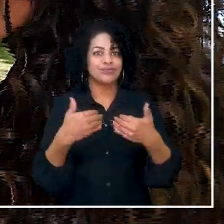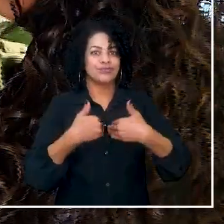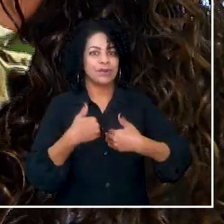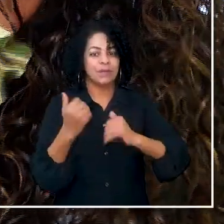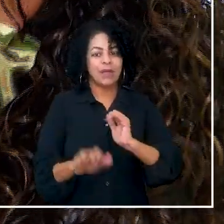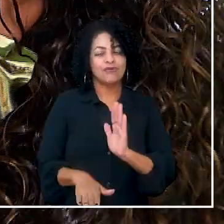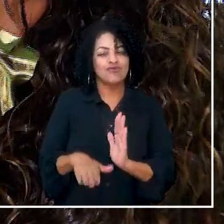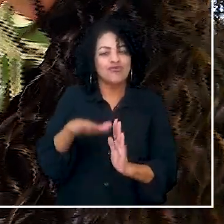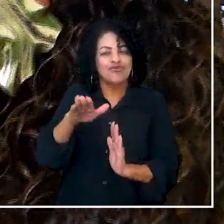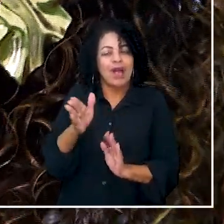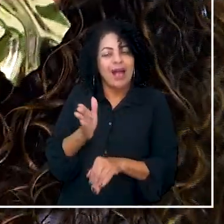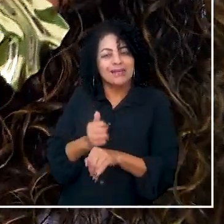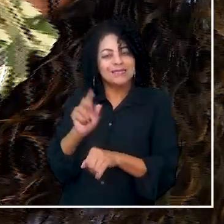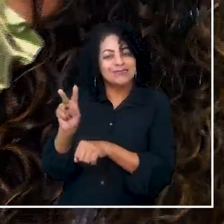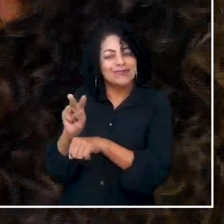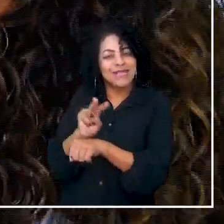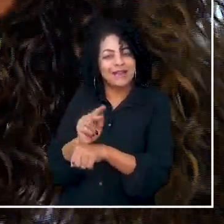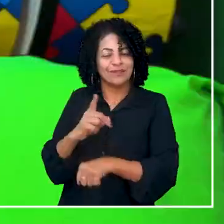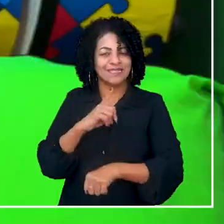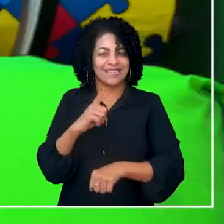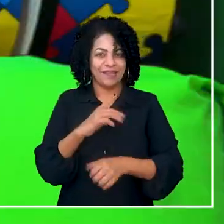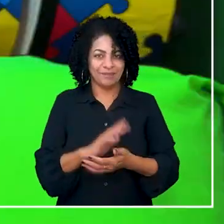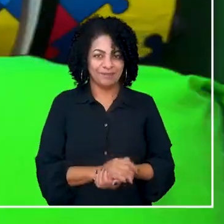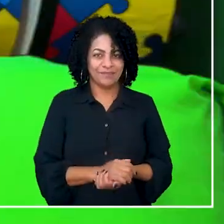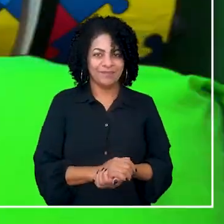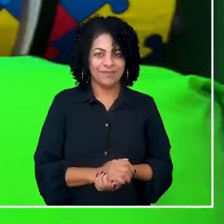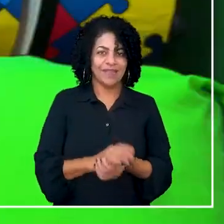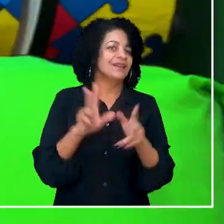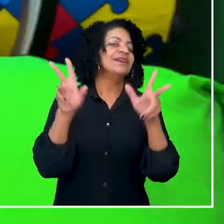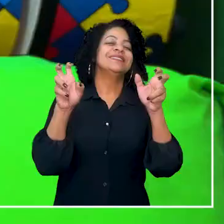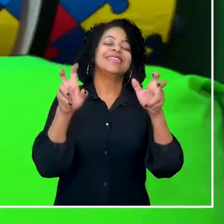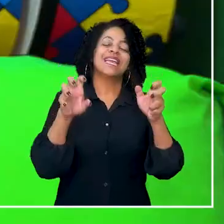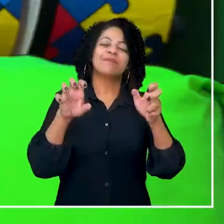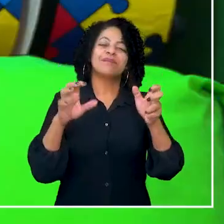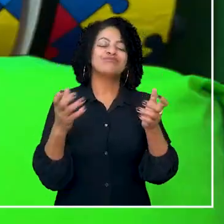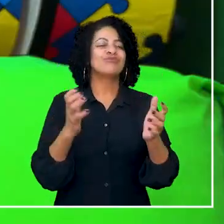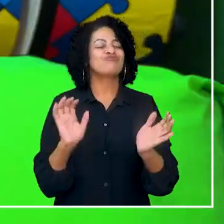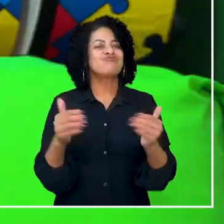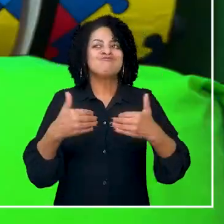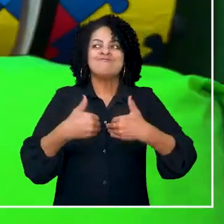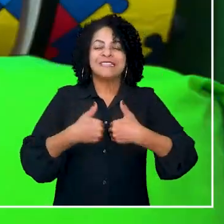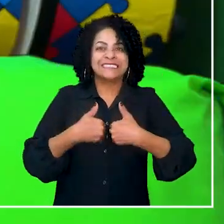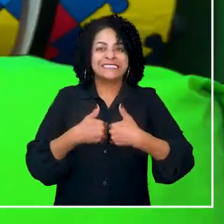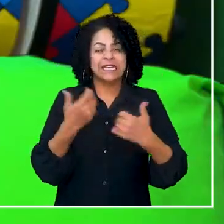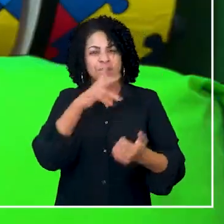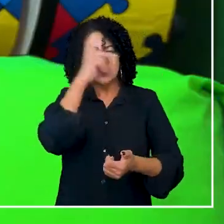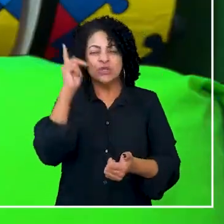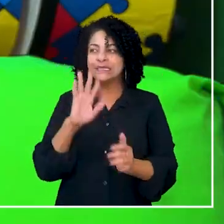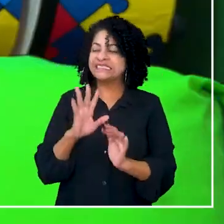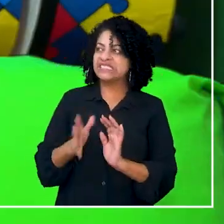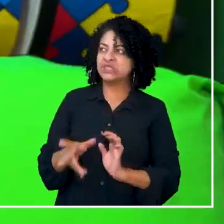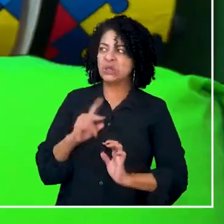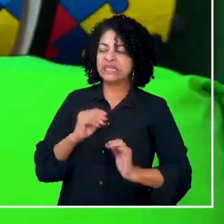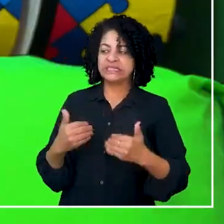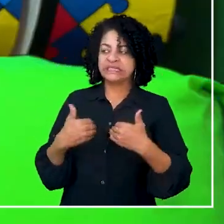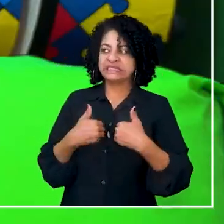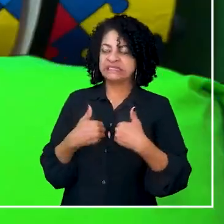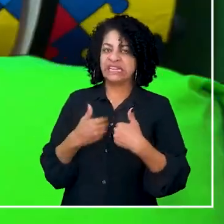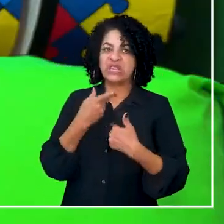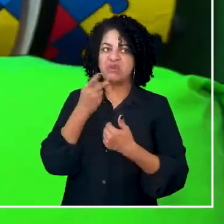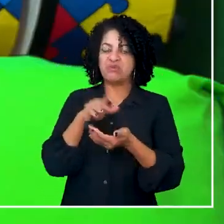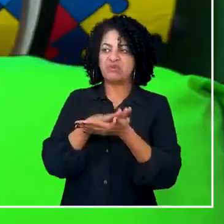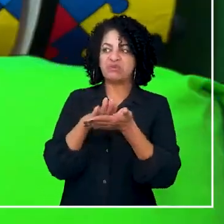e de proporcionar um desenvolvimento adequado. Quando trazemos o tema autismo, muitas pessoas ficam, nossa, autista não fala,